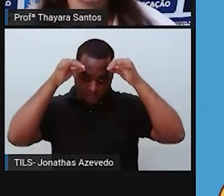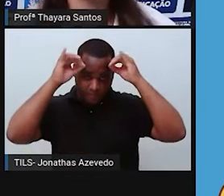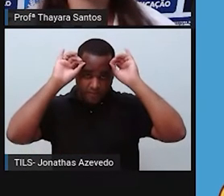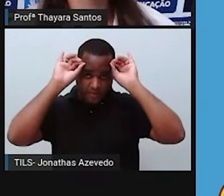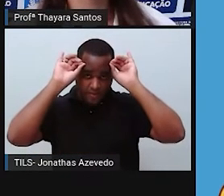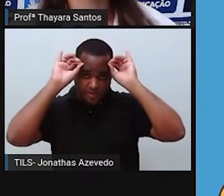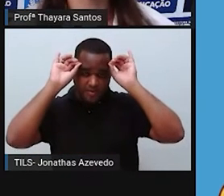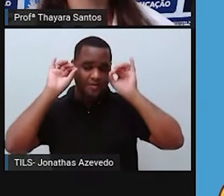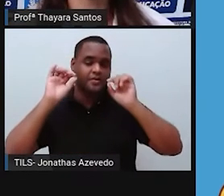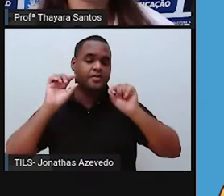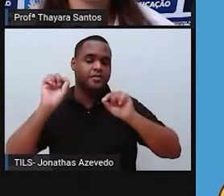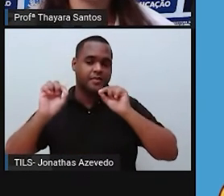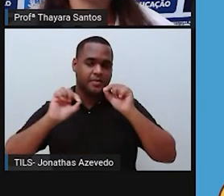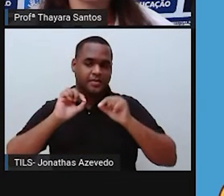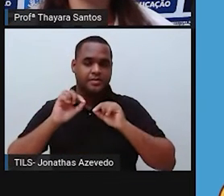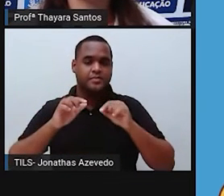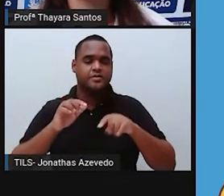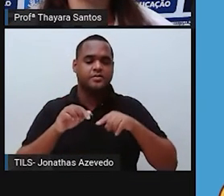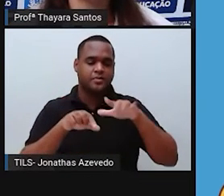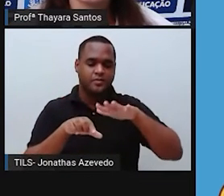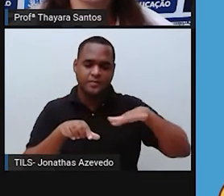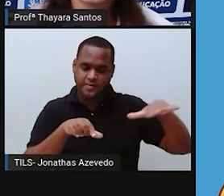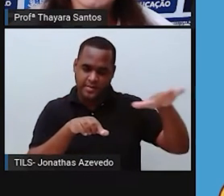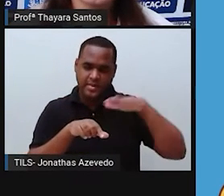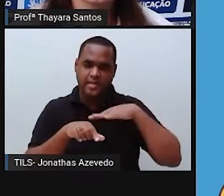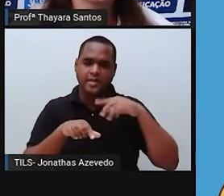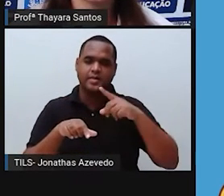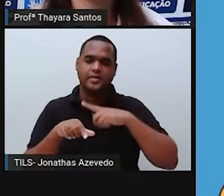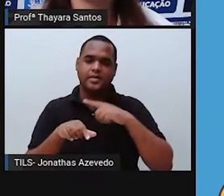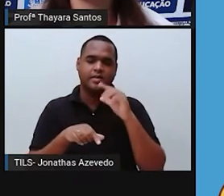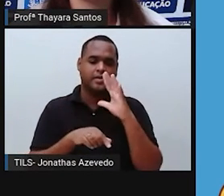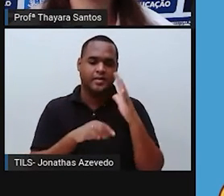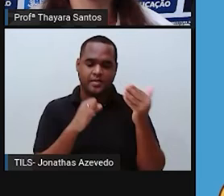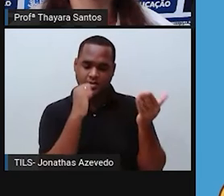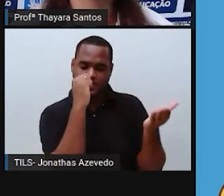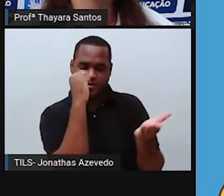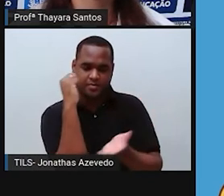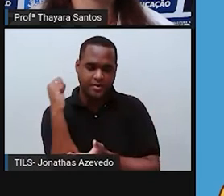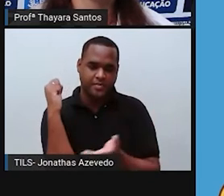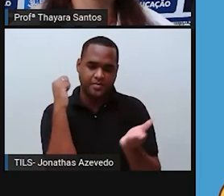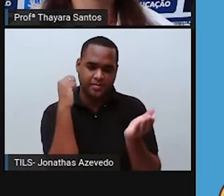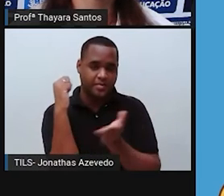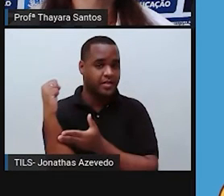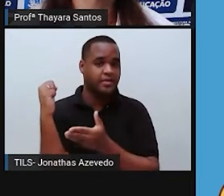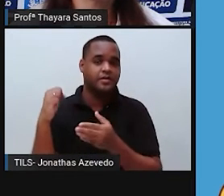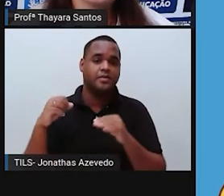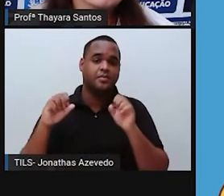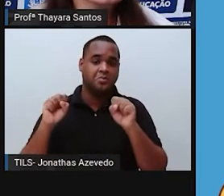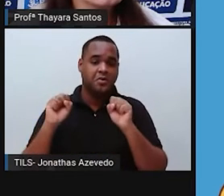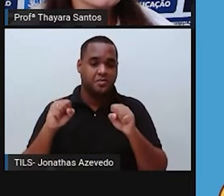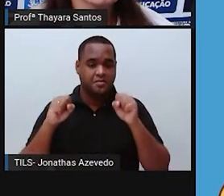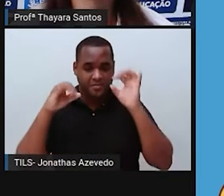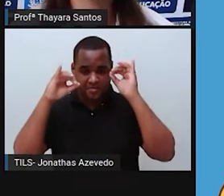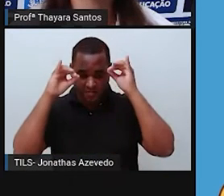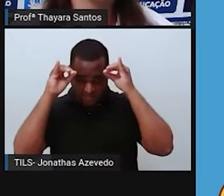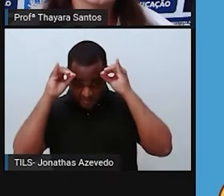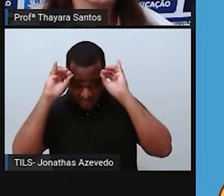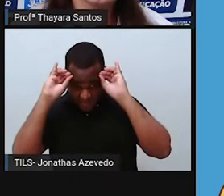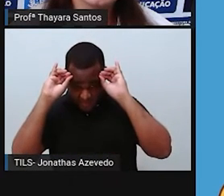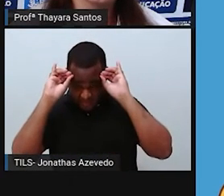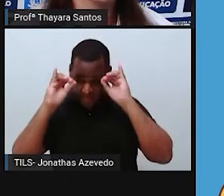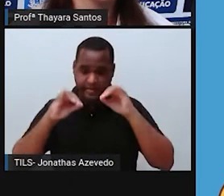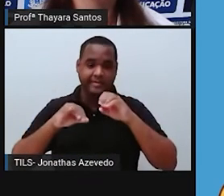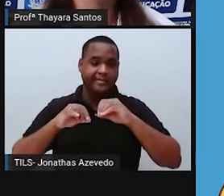extensiva. Tem muitas áreas que estão sendo desmatadas lá no bioma Amazônia para a produção de pasto, para botar